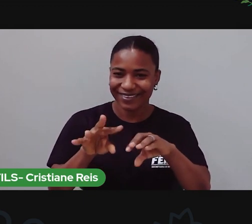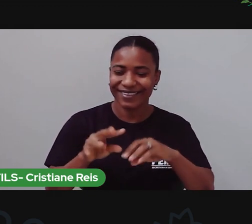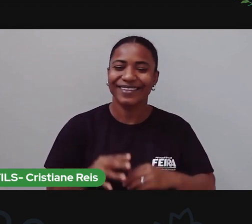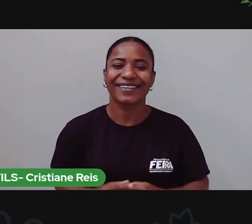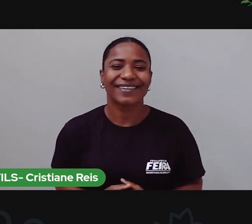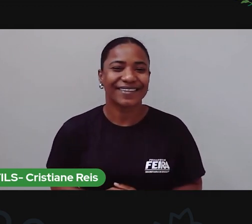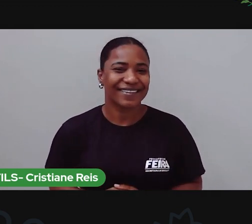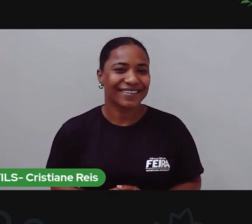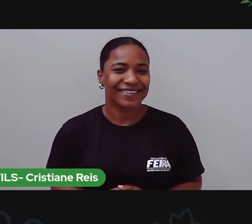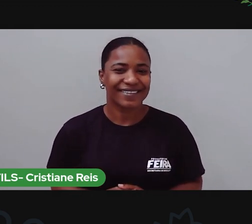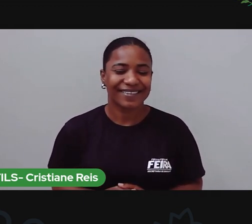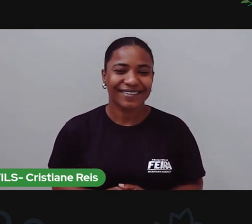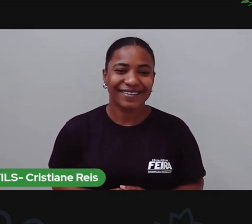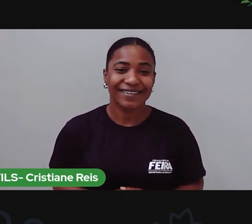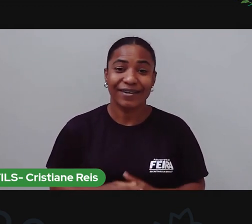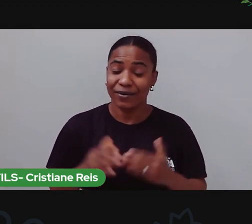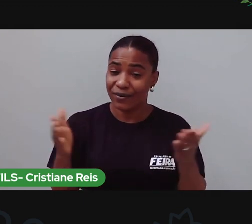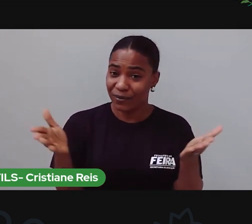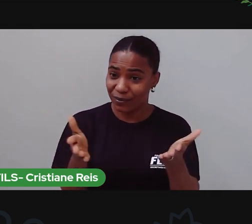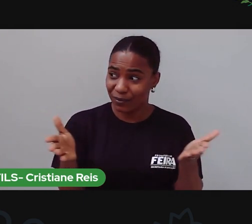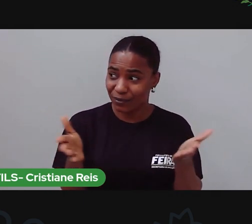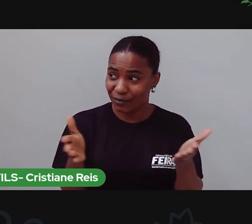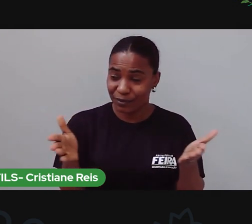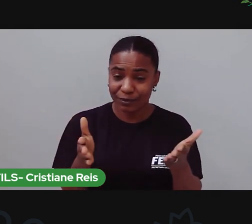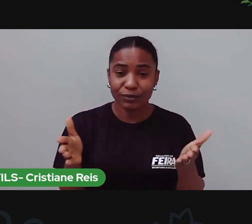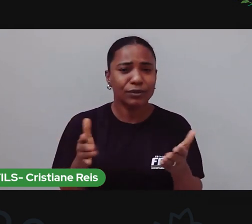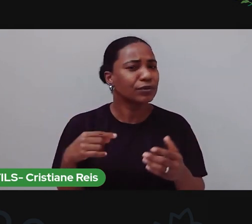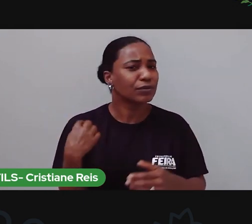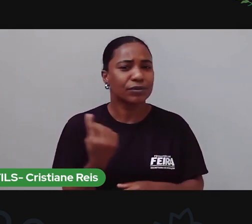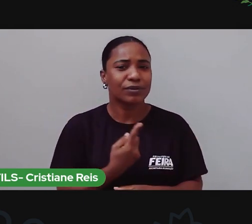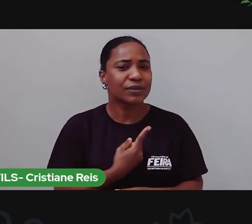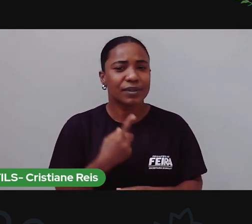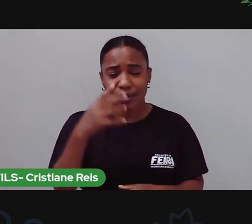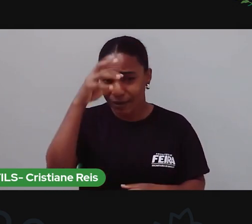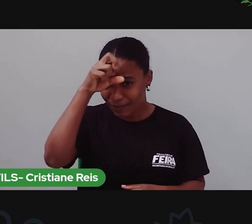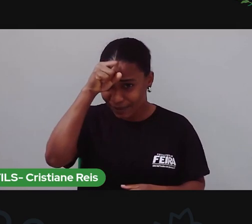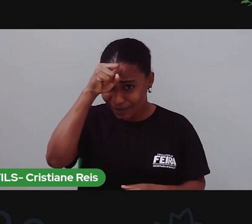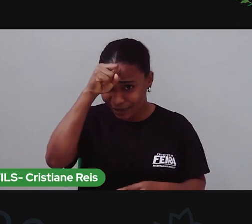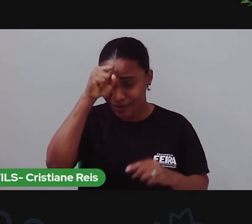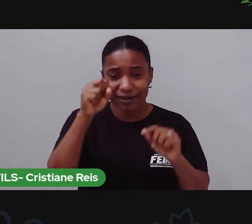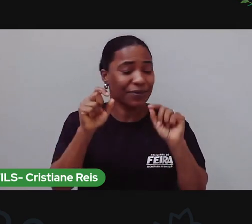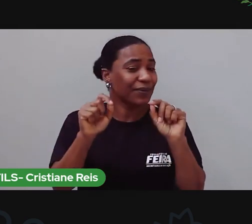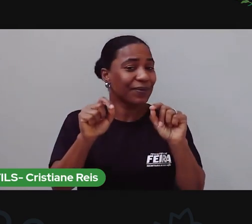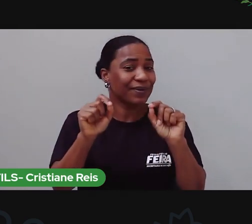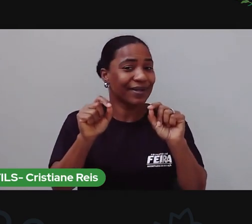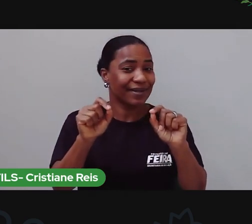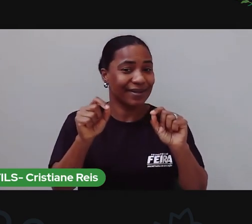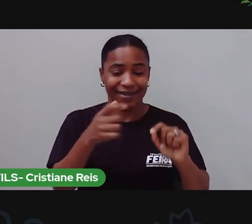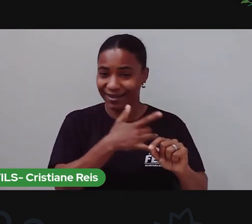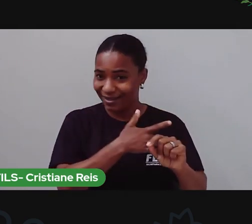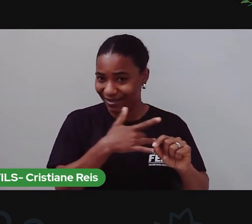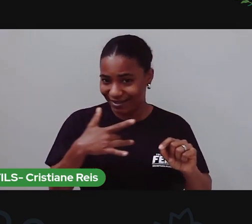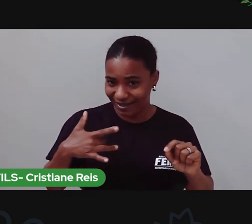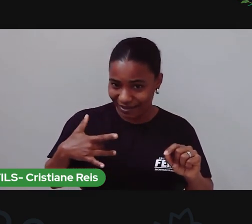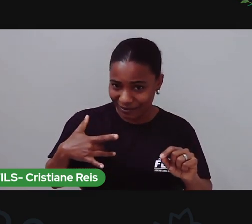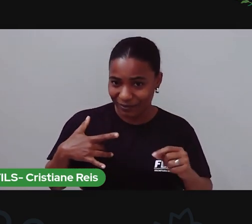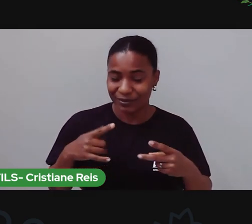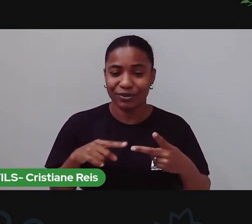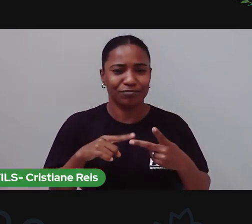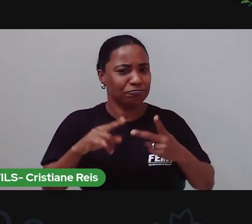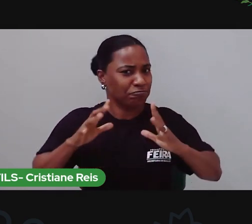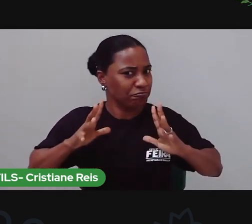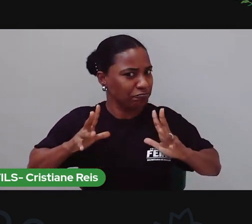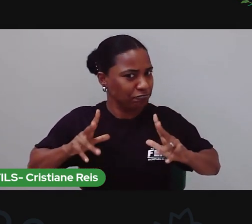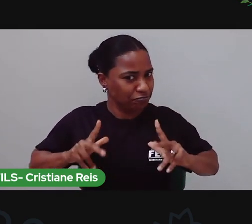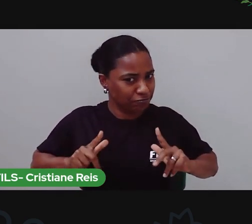Nessa aula de hoje, a gente vai falar sobre saúde e higiene. Com